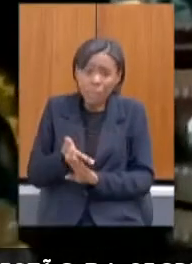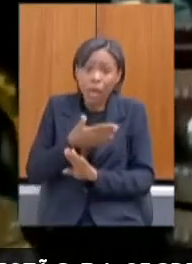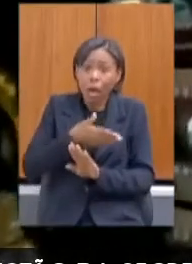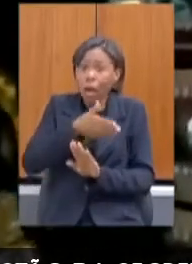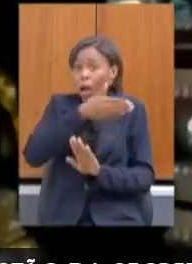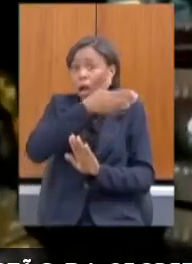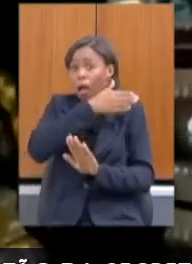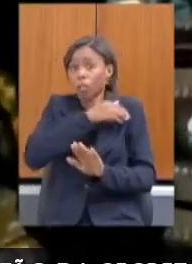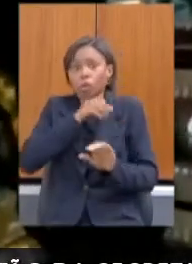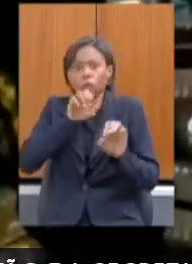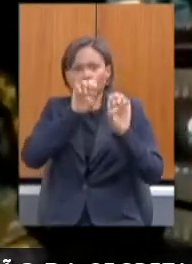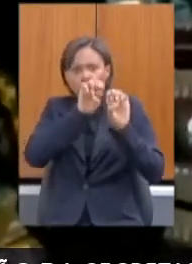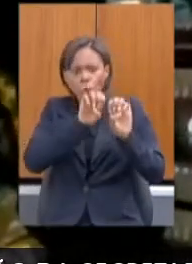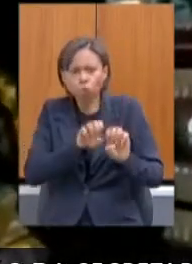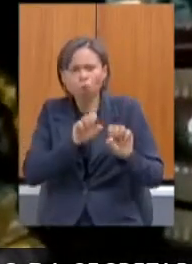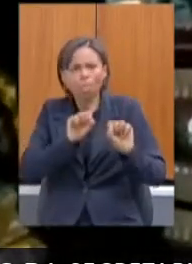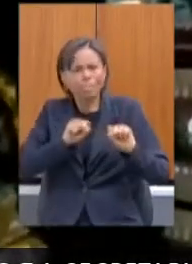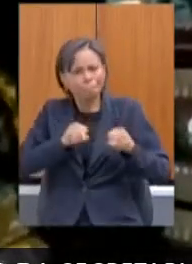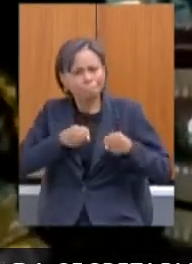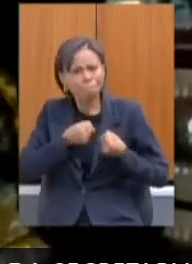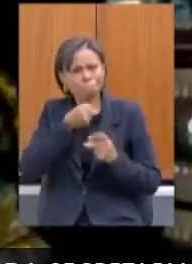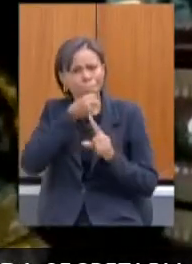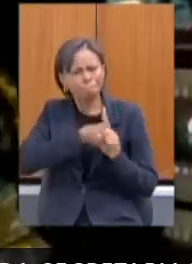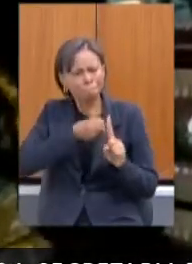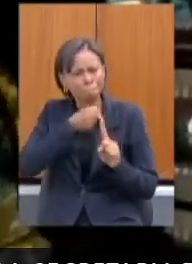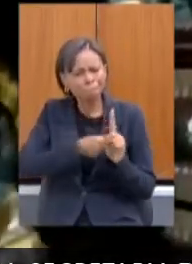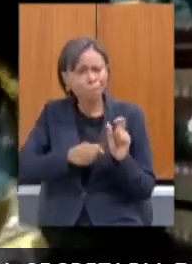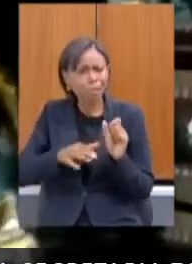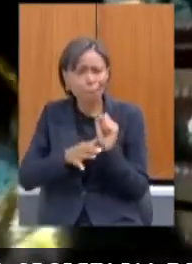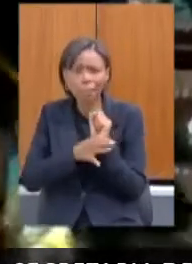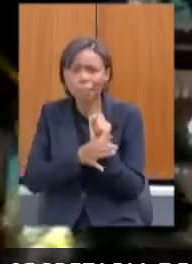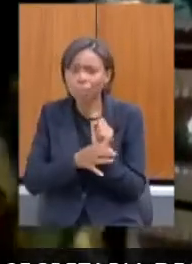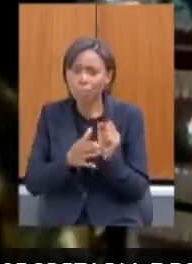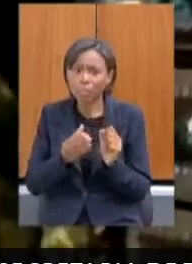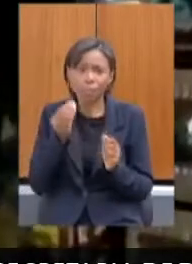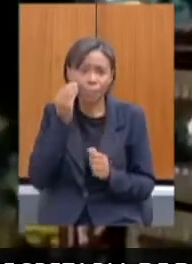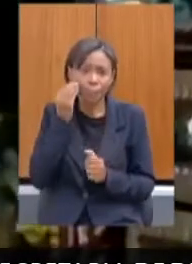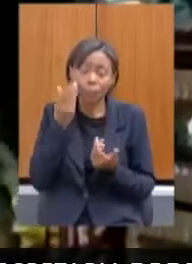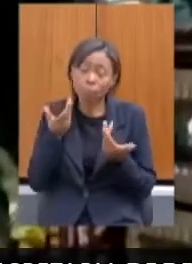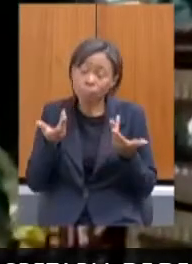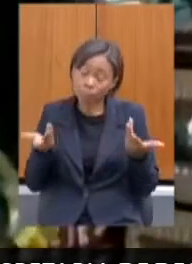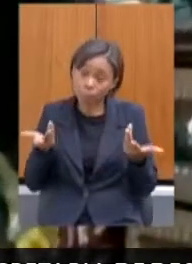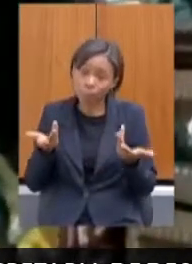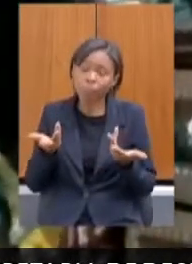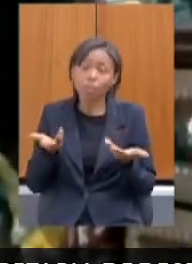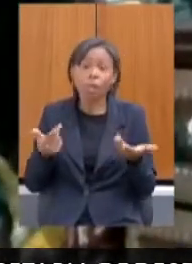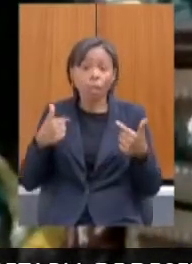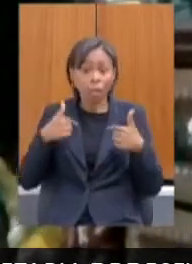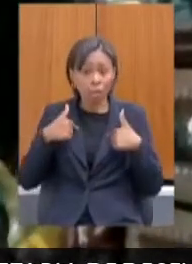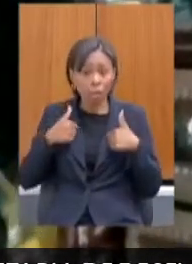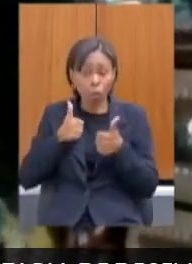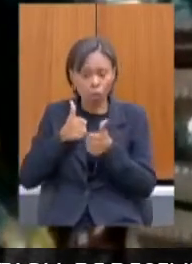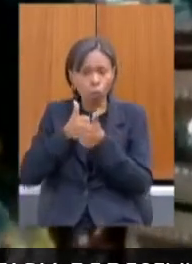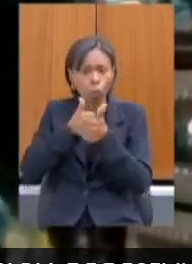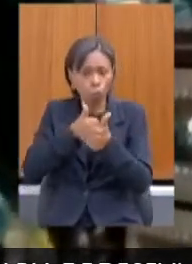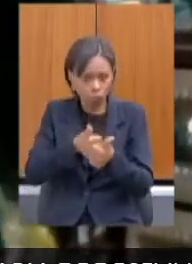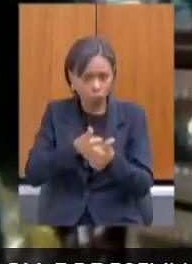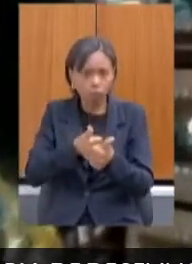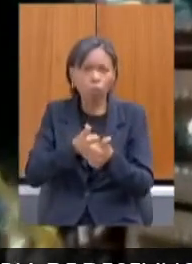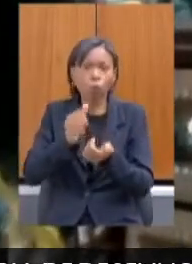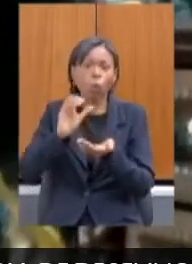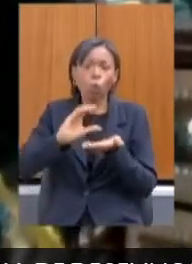para garantir e eu continuo acompanhando o conselho, tanto o conselho